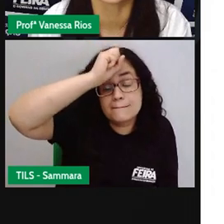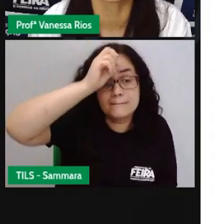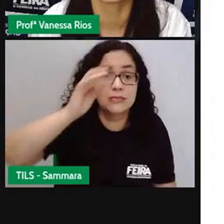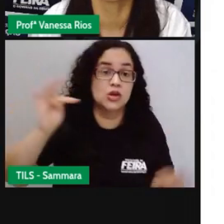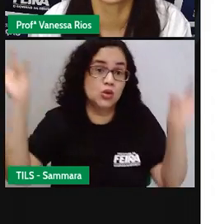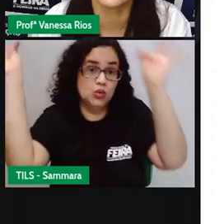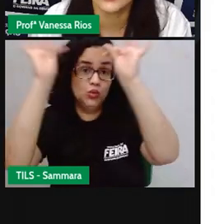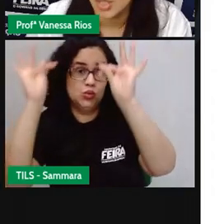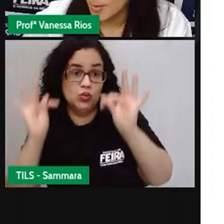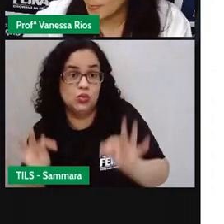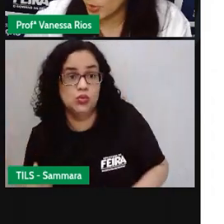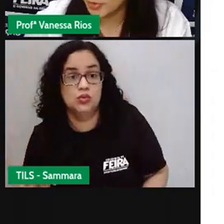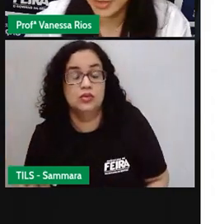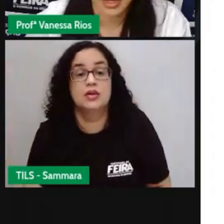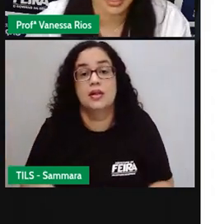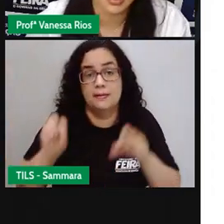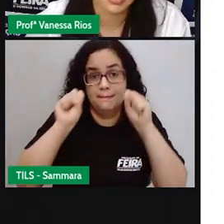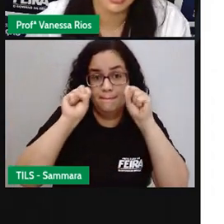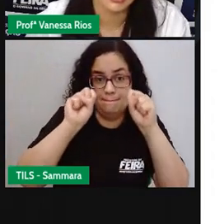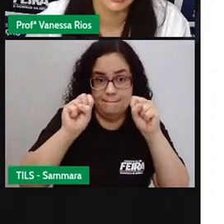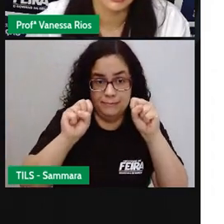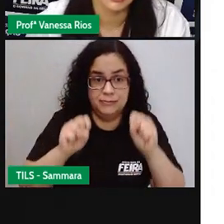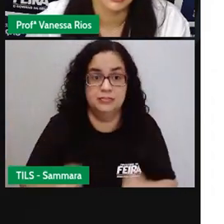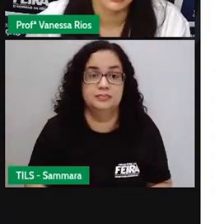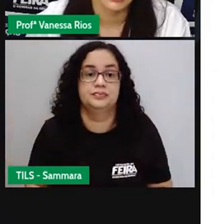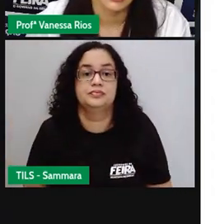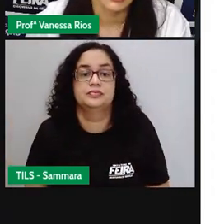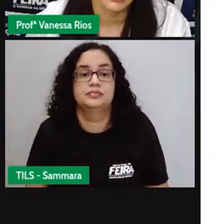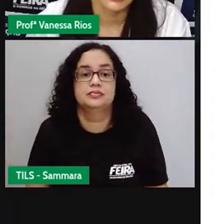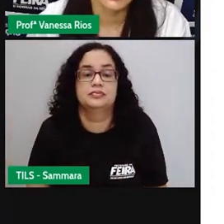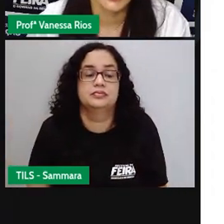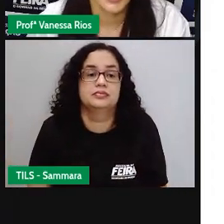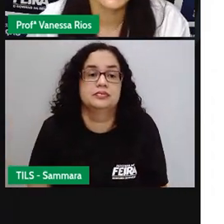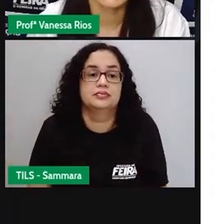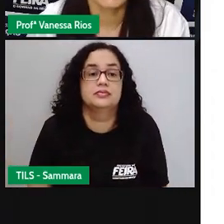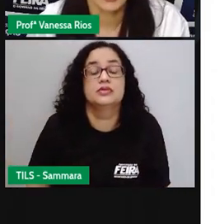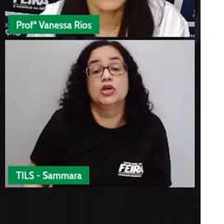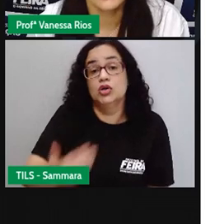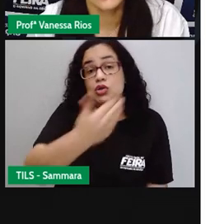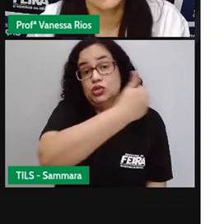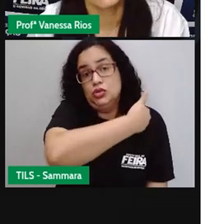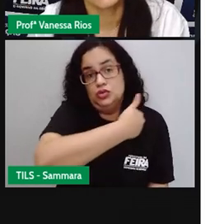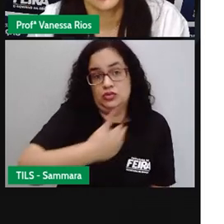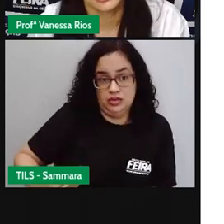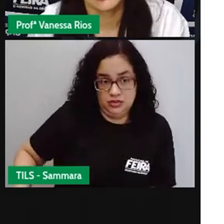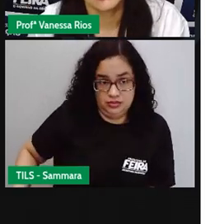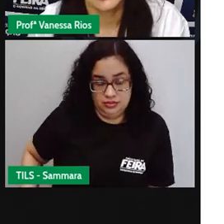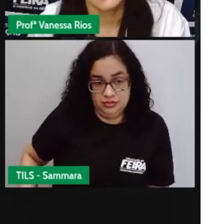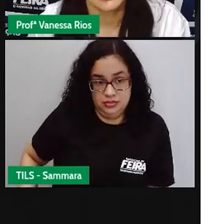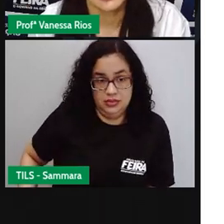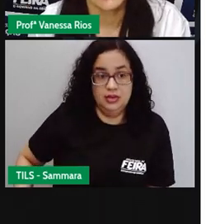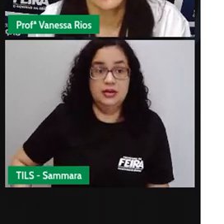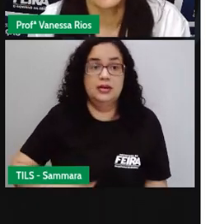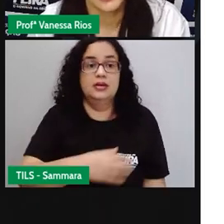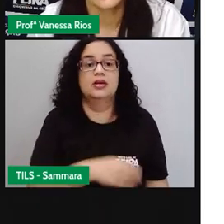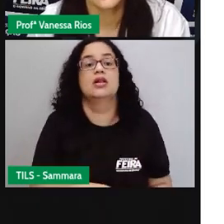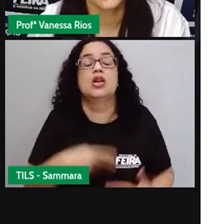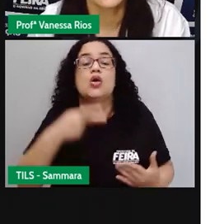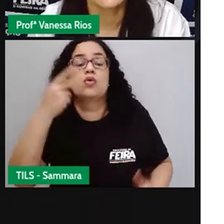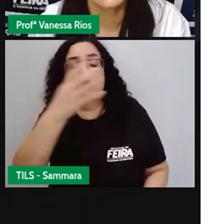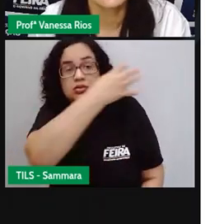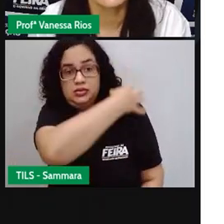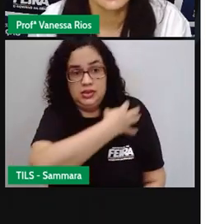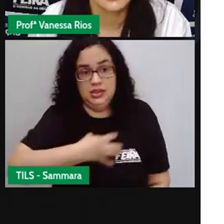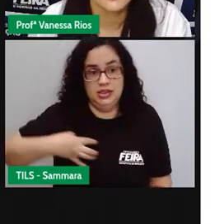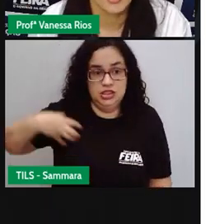organização dos poderes. Então, as formas de governo, quando o